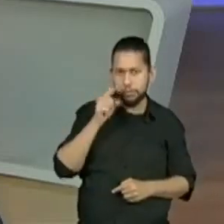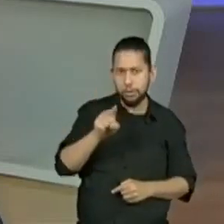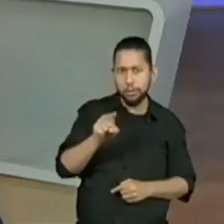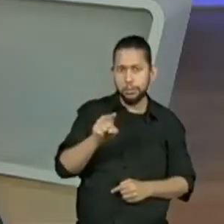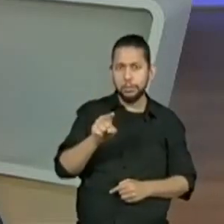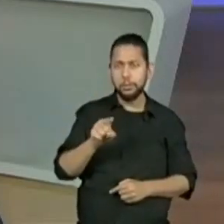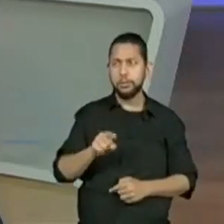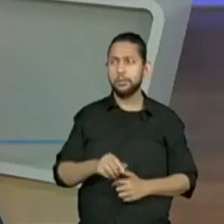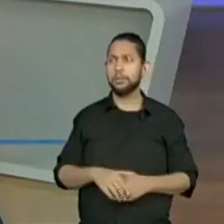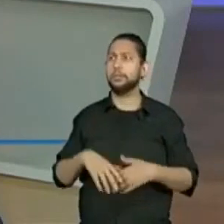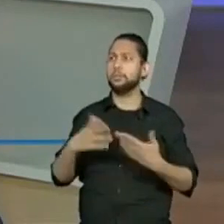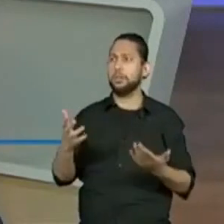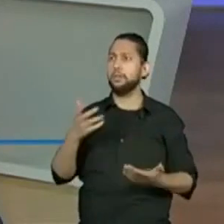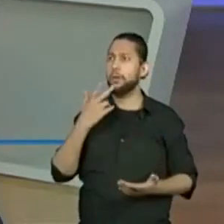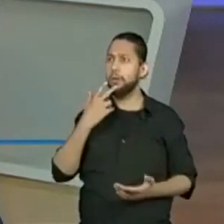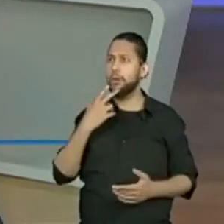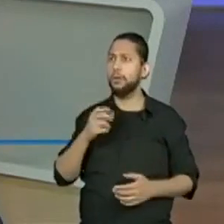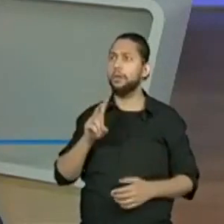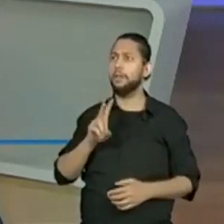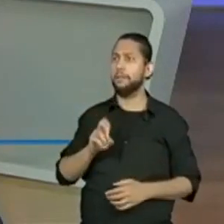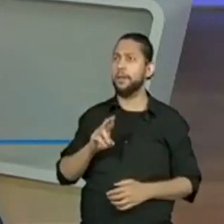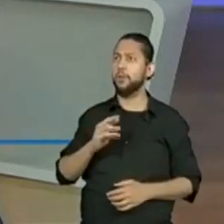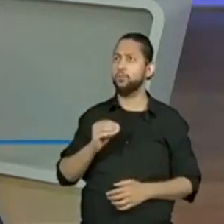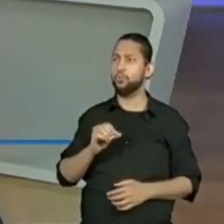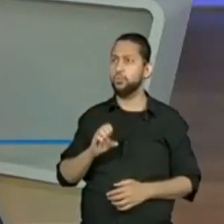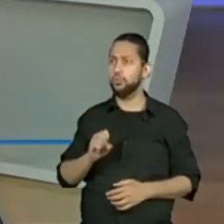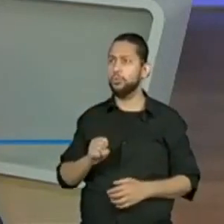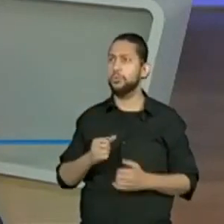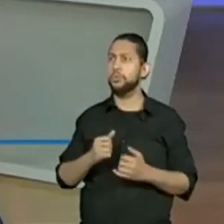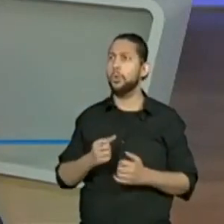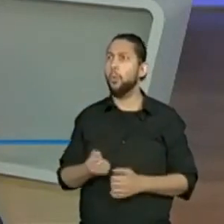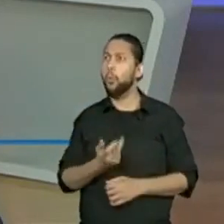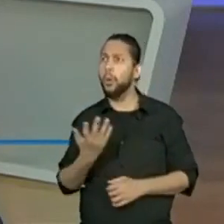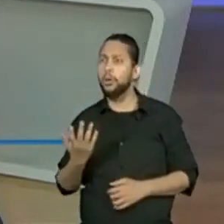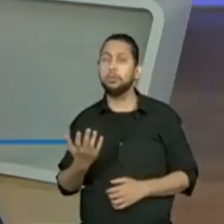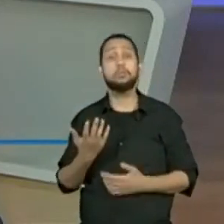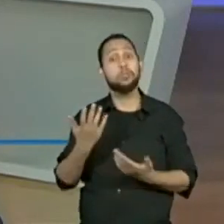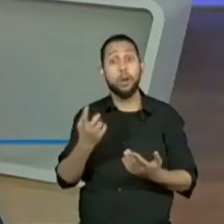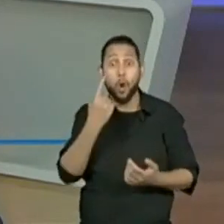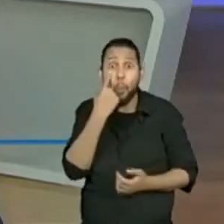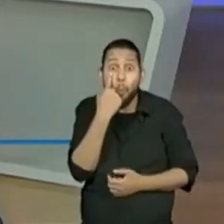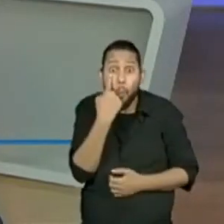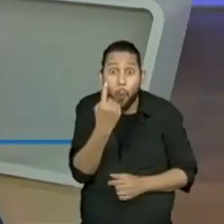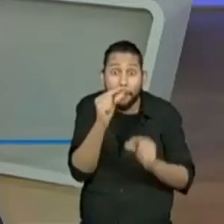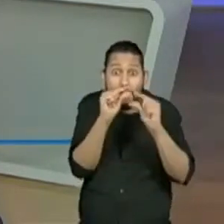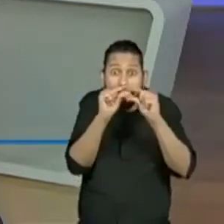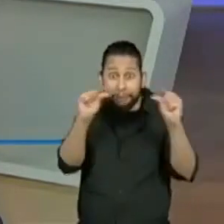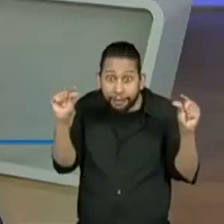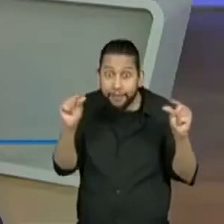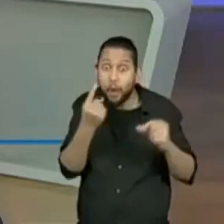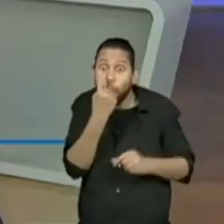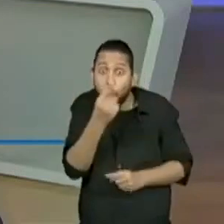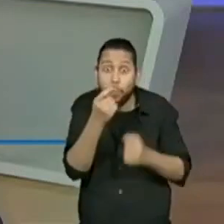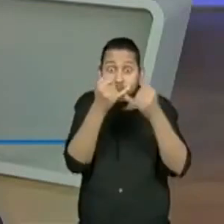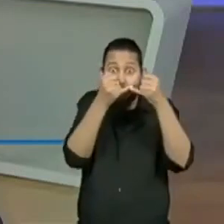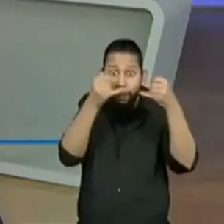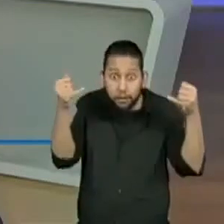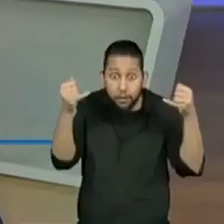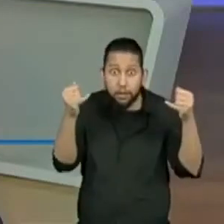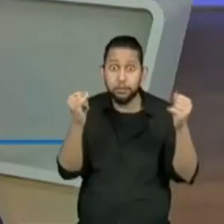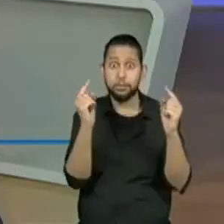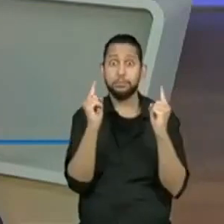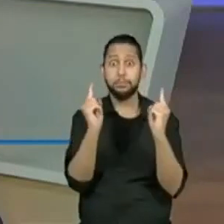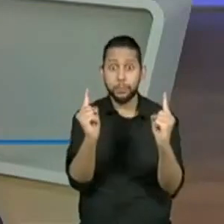colocando quantos versos tem, não. O que é o verso? Uma linha do poema. Perfeito. Cada linha para o